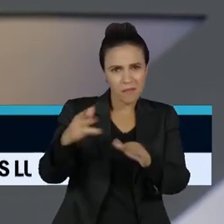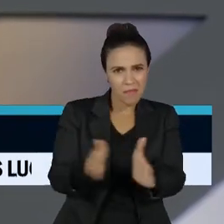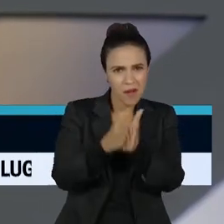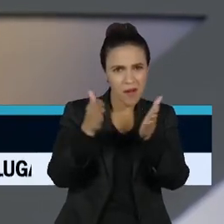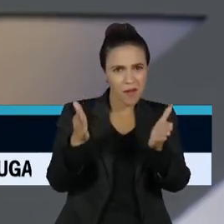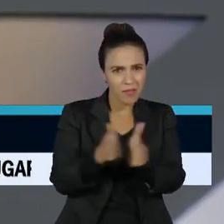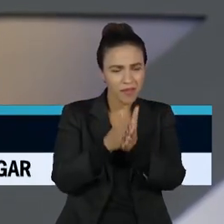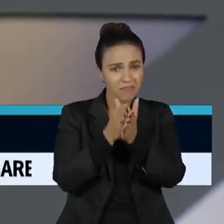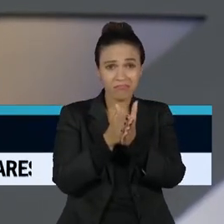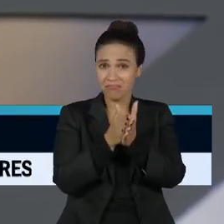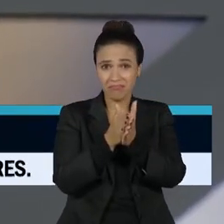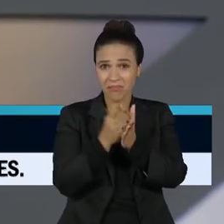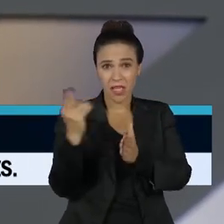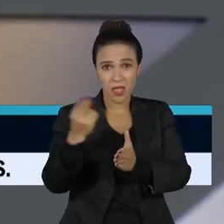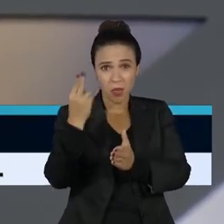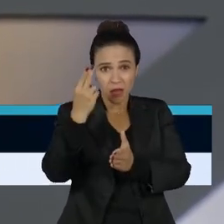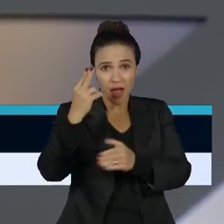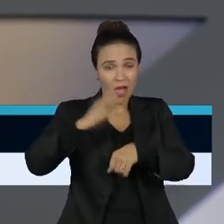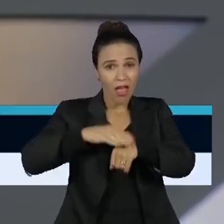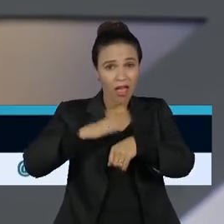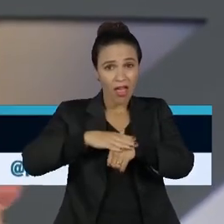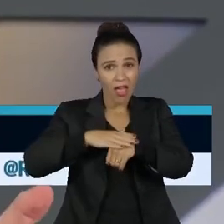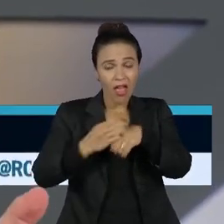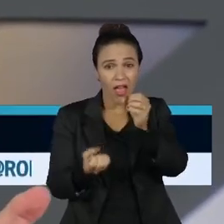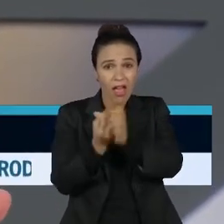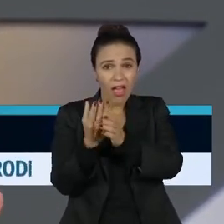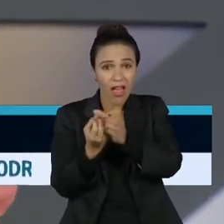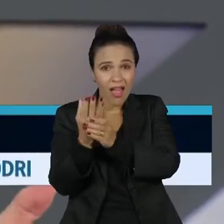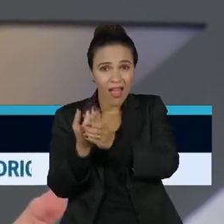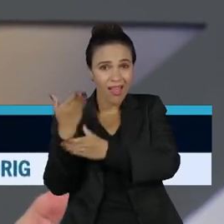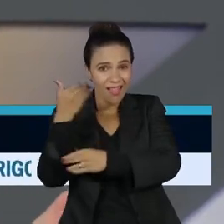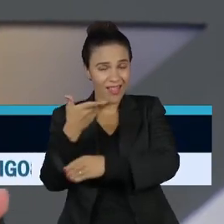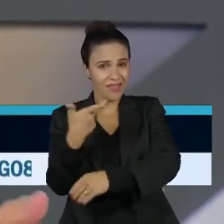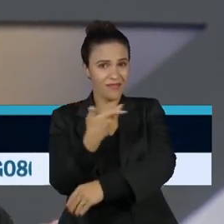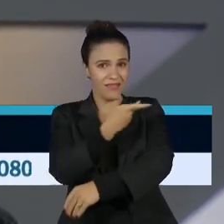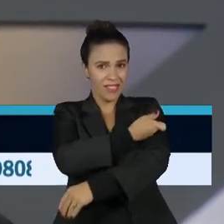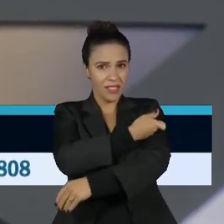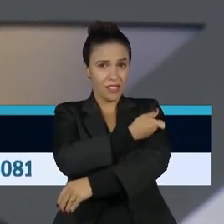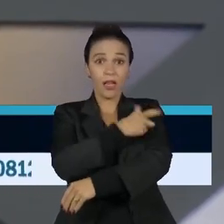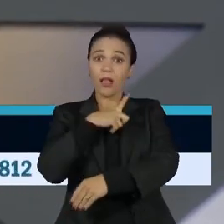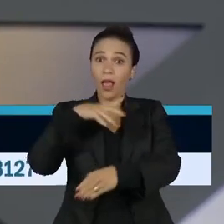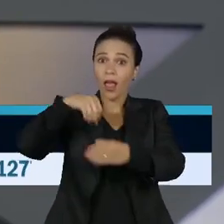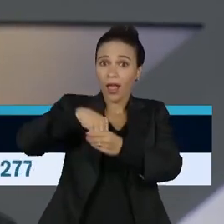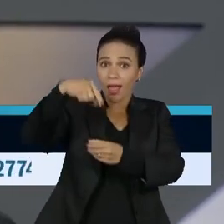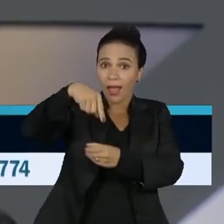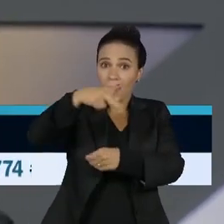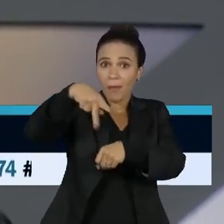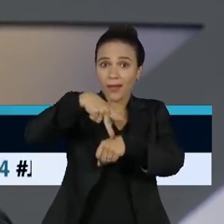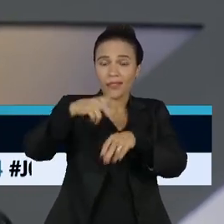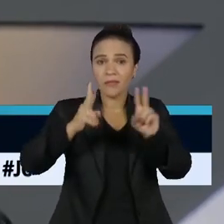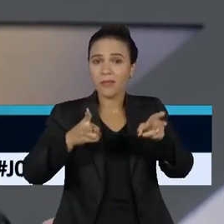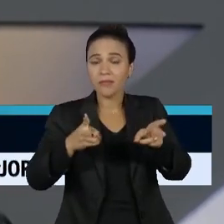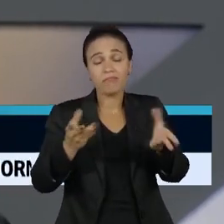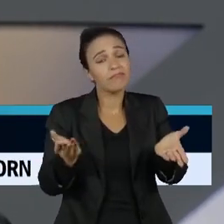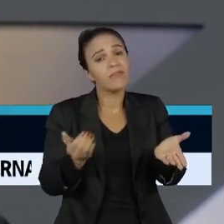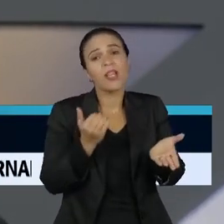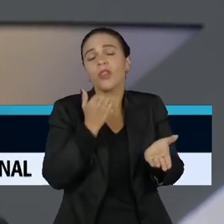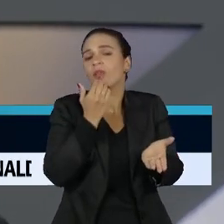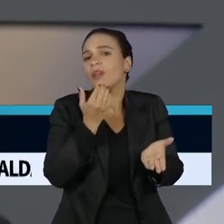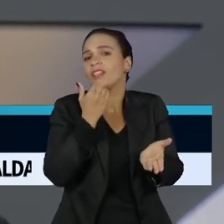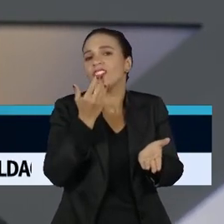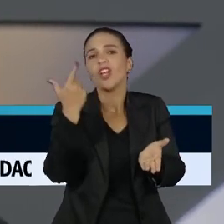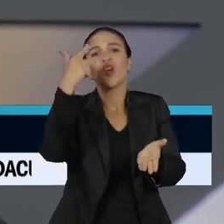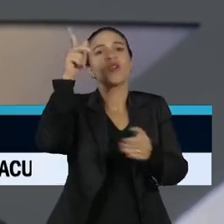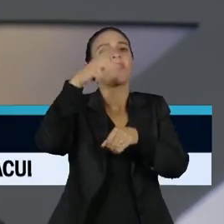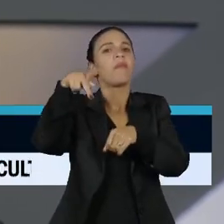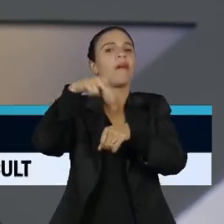condições de produzir vacinas contra os micro-organismos que nele existem, não vai haver generosidade